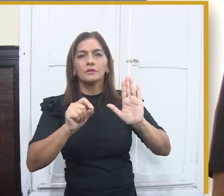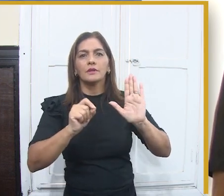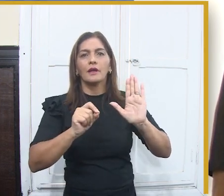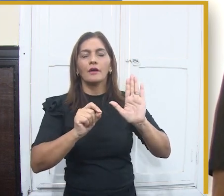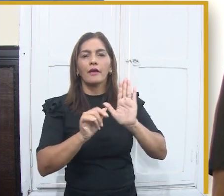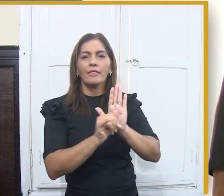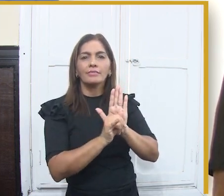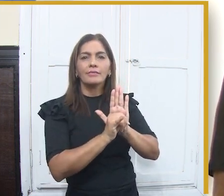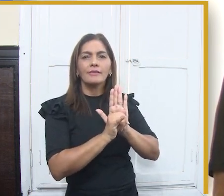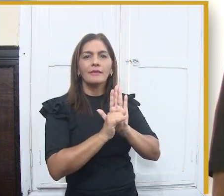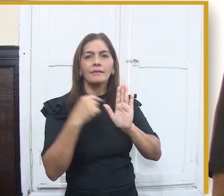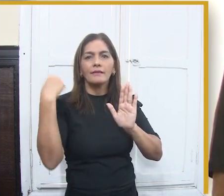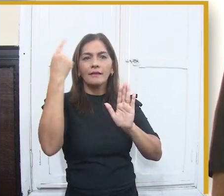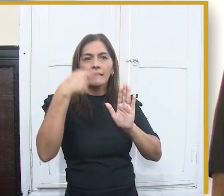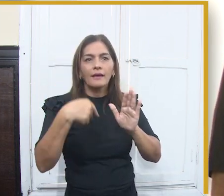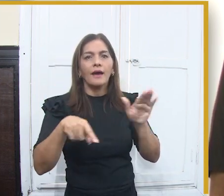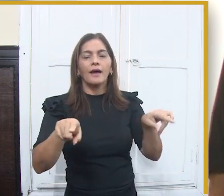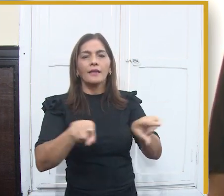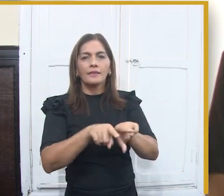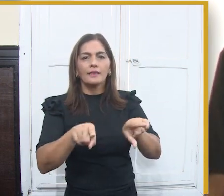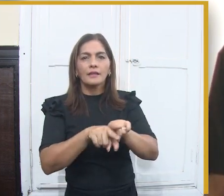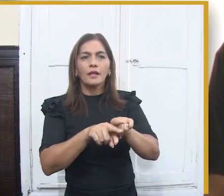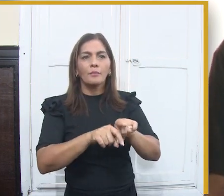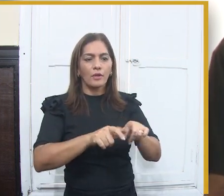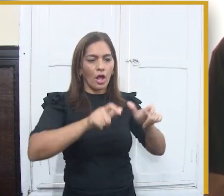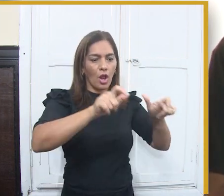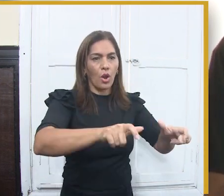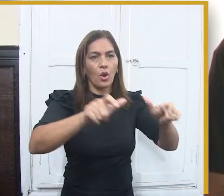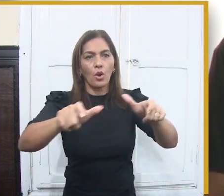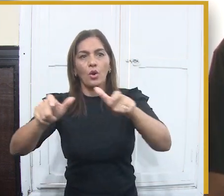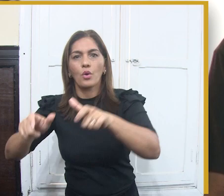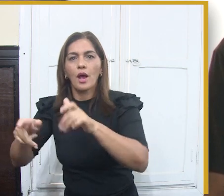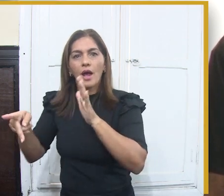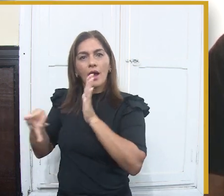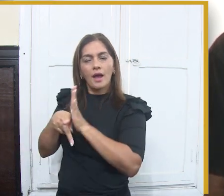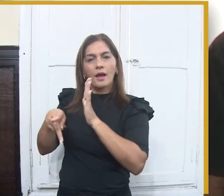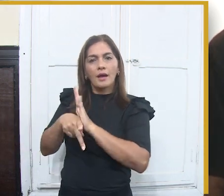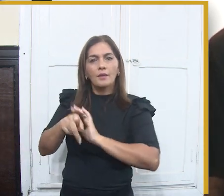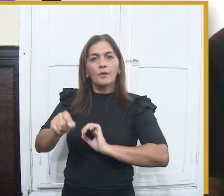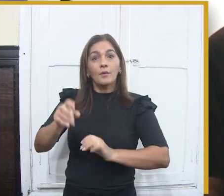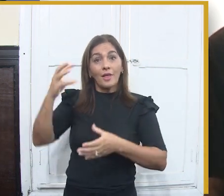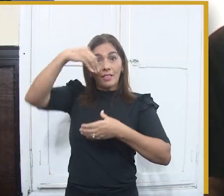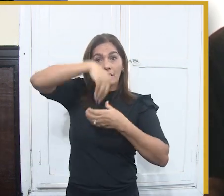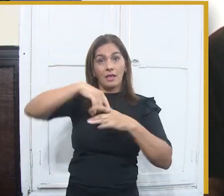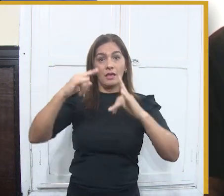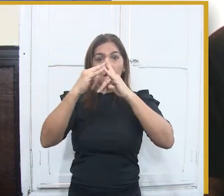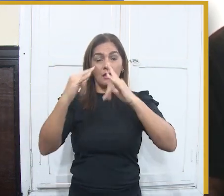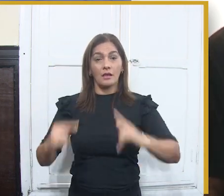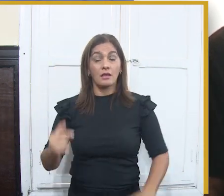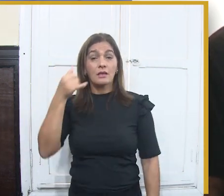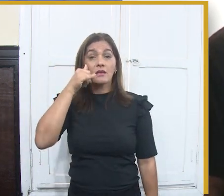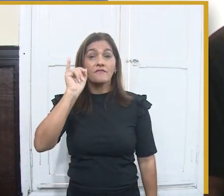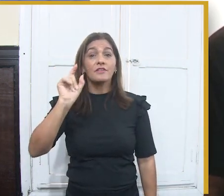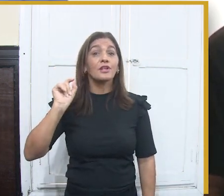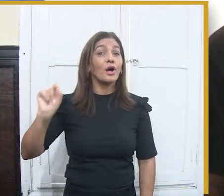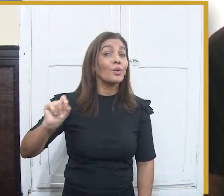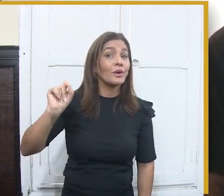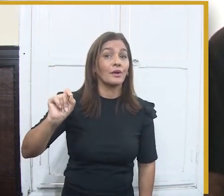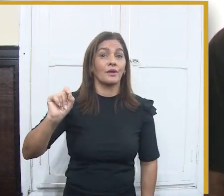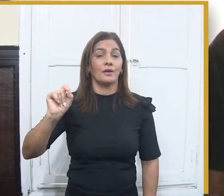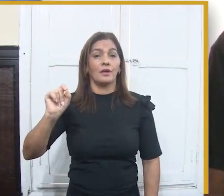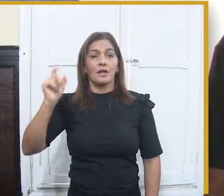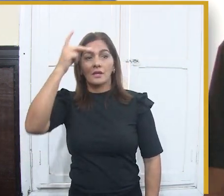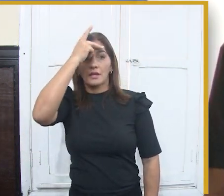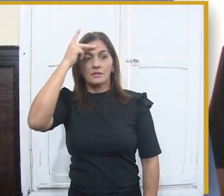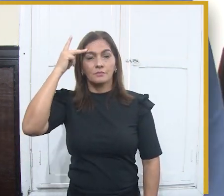Prefeitura Municipal de Campina Grande. Com a nossa aprovação, precisará ser submetida à Prefeitura, desde a